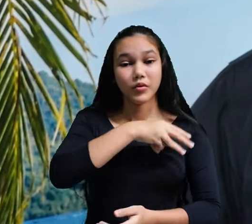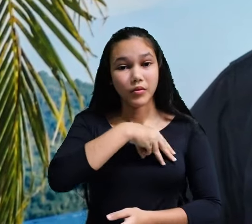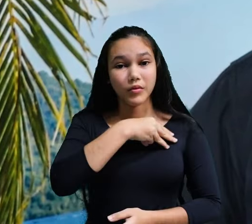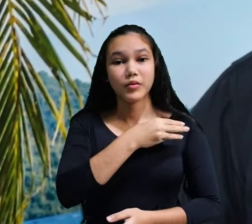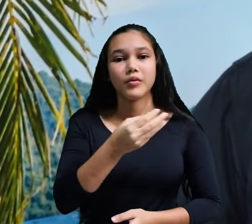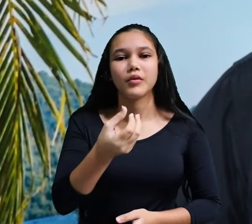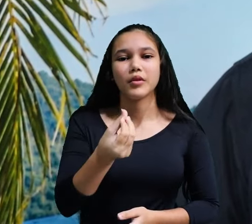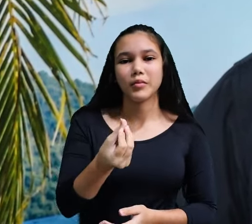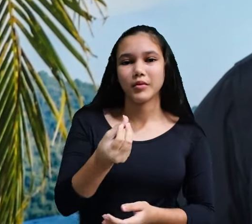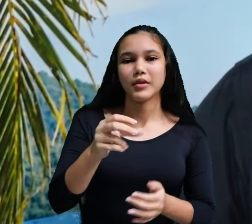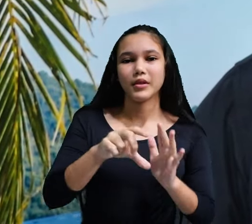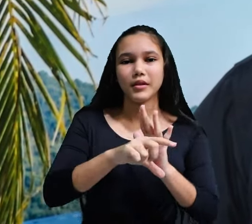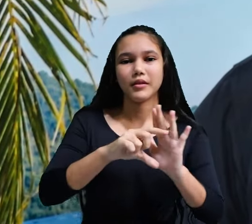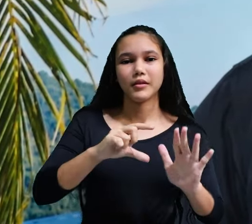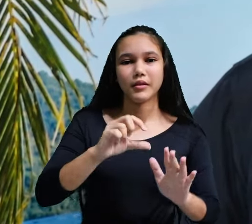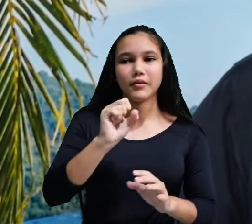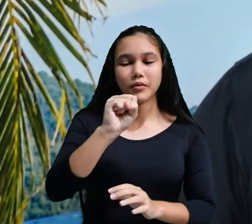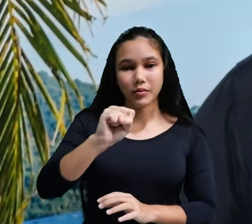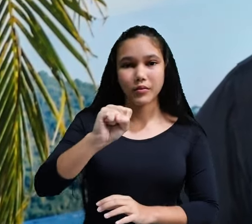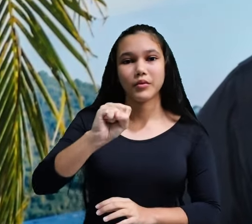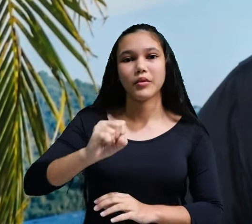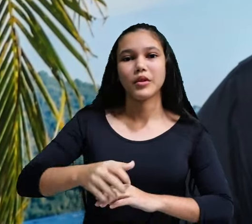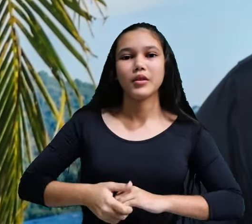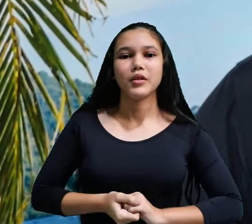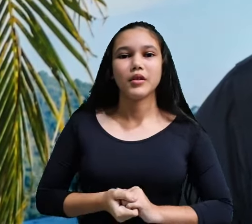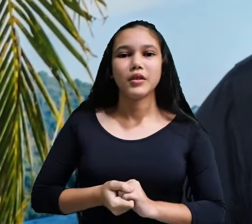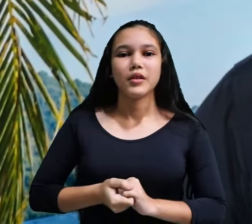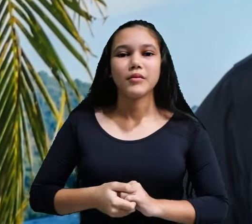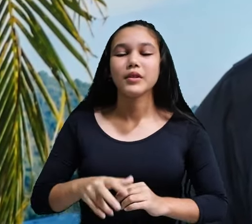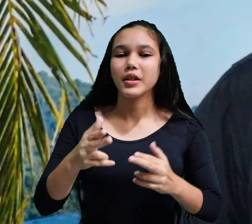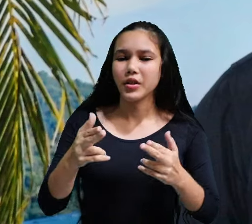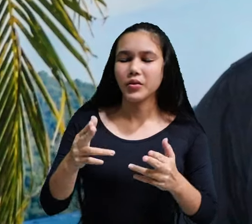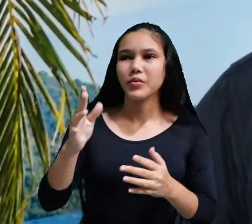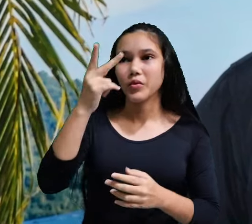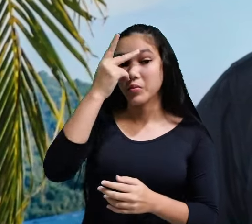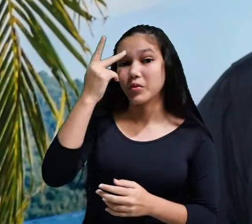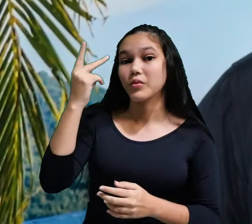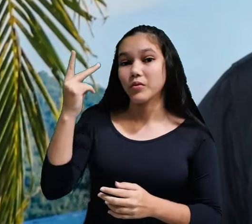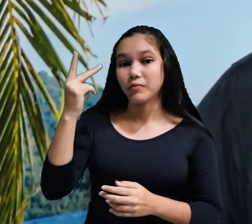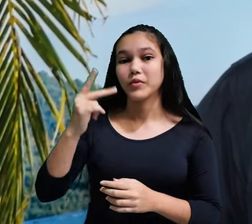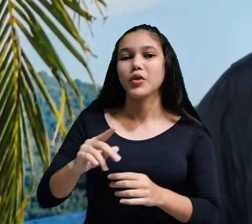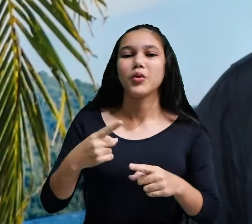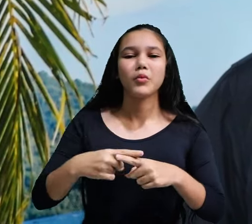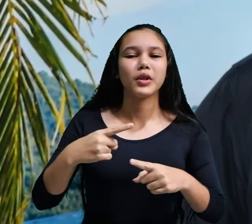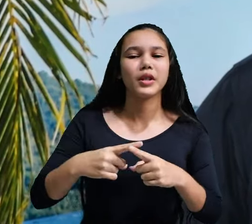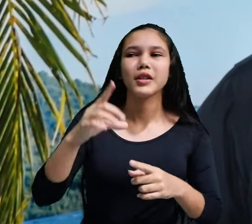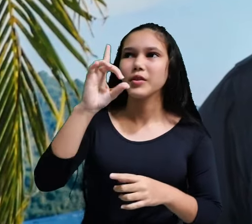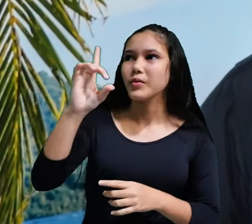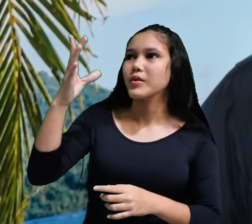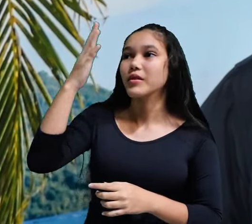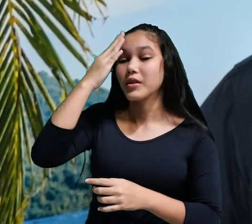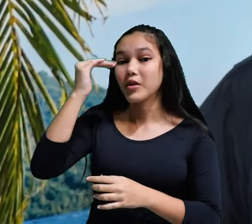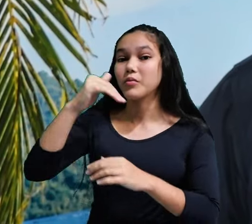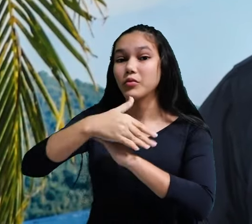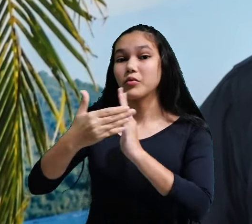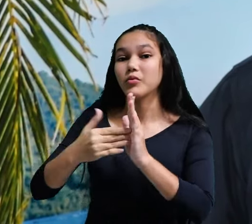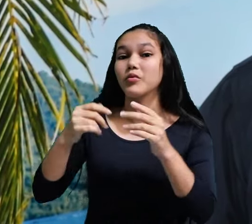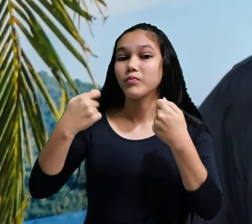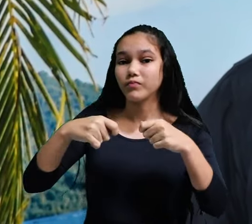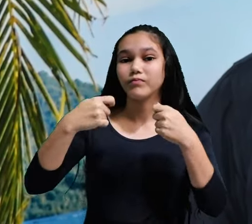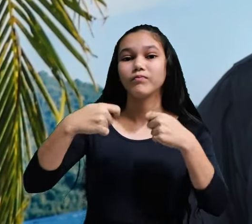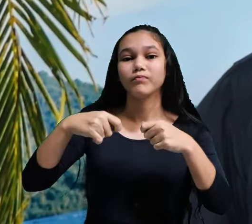capítulo 6 verso 8 que diz Não sejam como eles, pois seu Pai sabe exatamente do que vocês